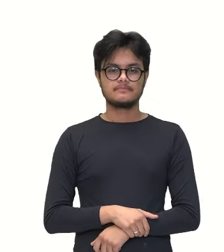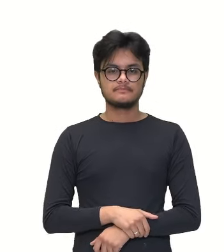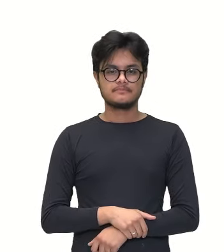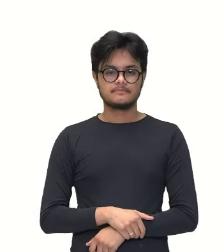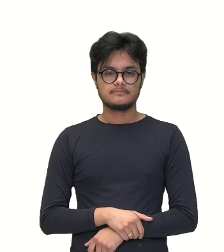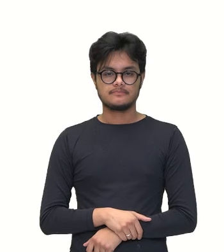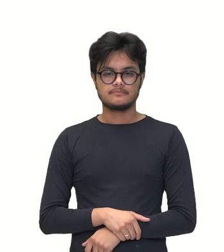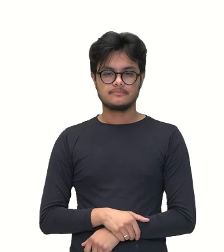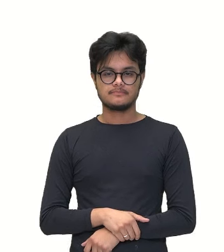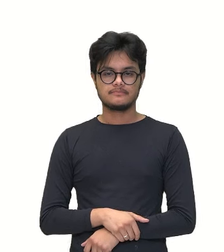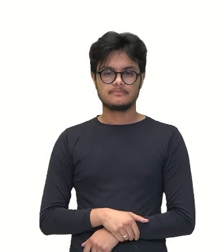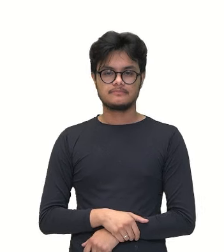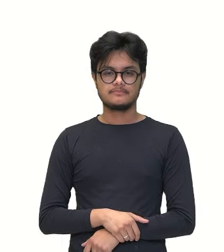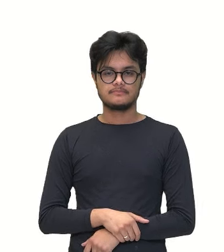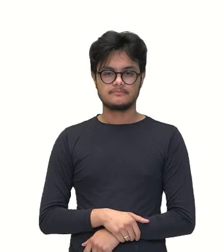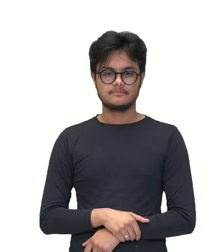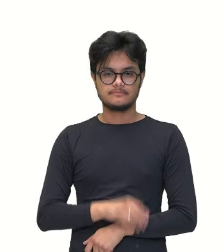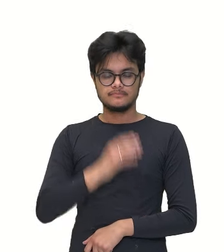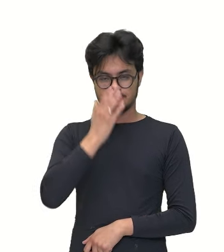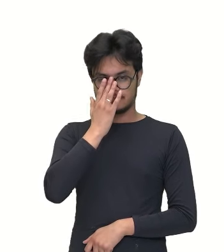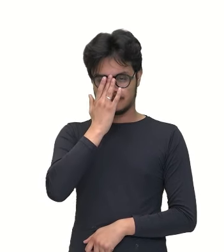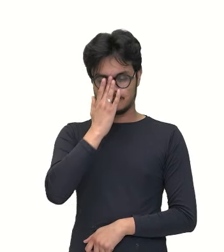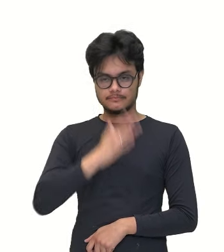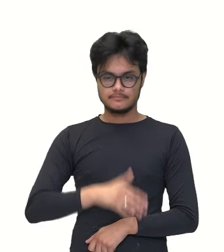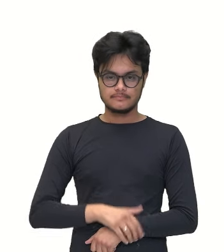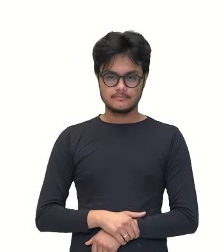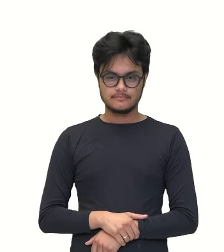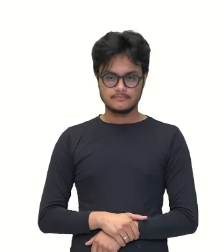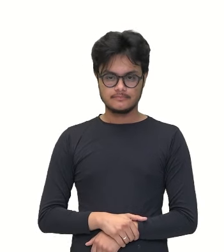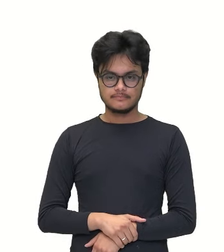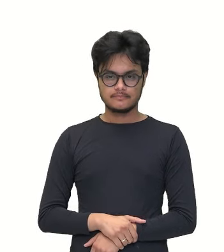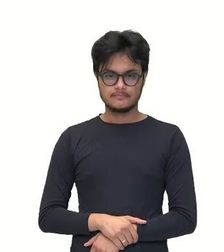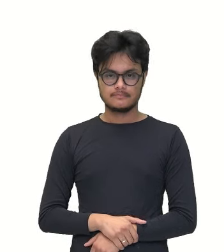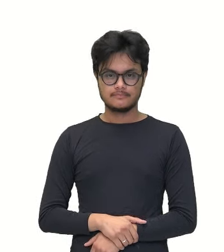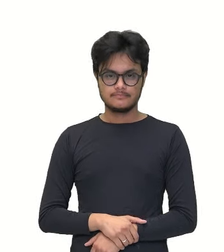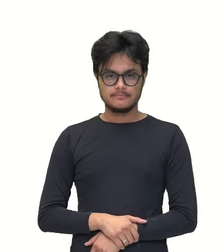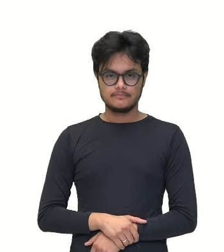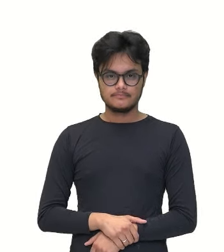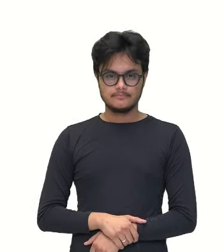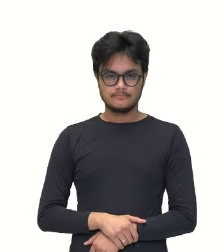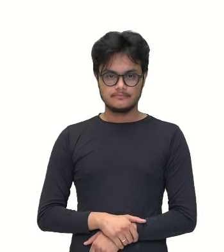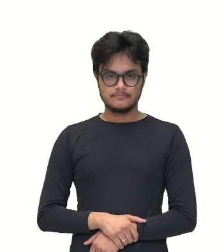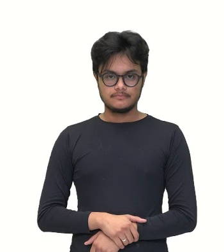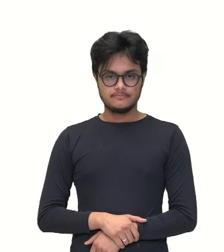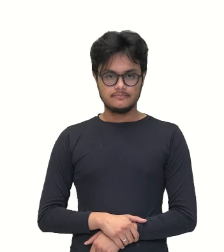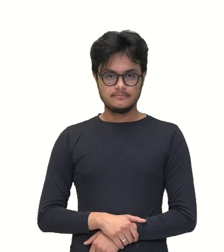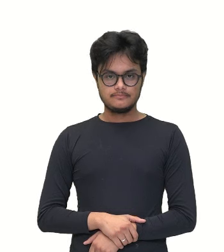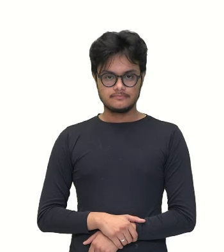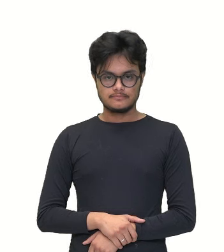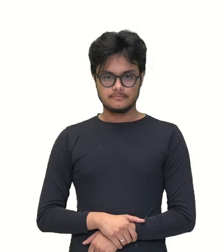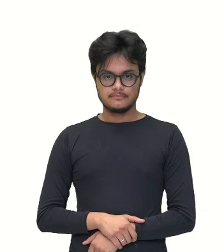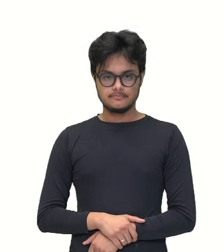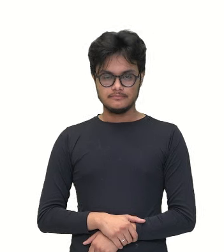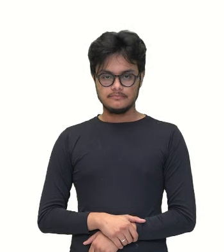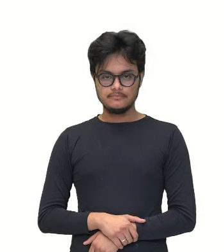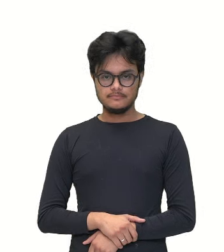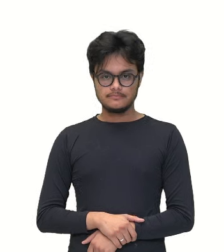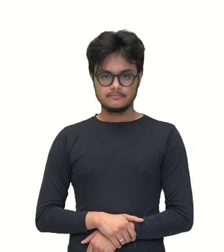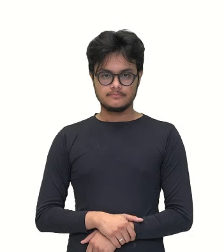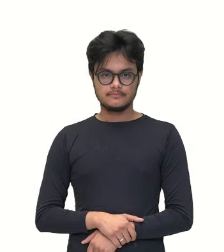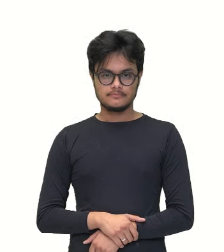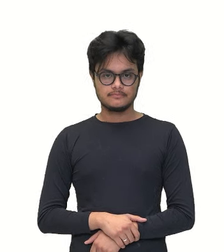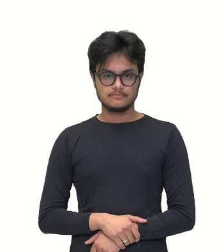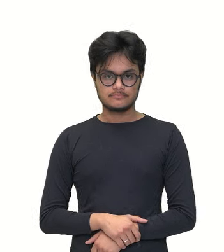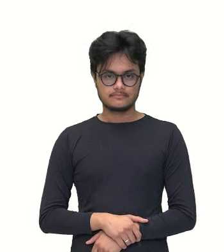Porque eu já montei a razão aqui com esse 500, que é a quantidade de sacos de cimento que eu quero